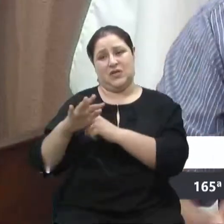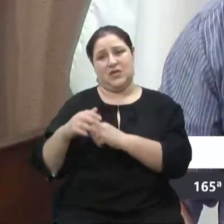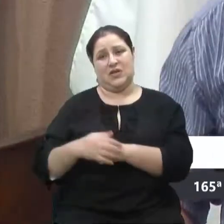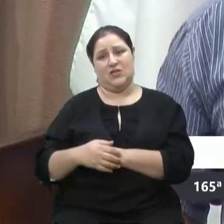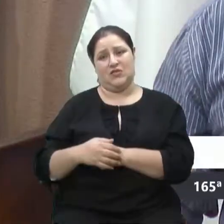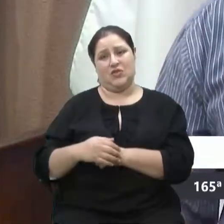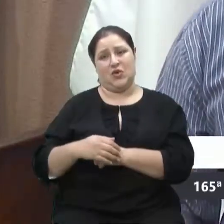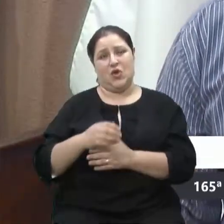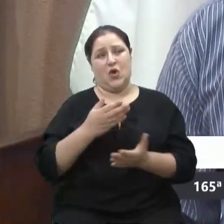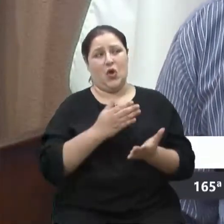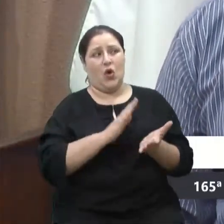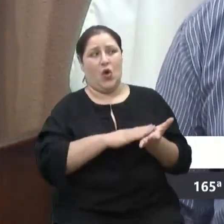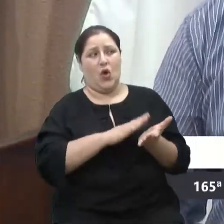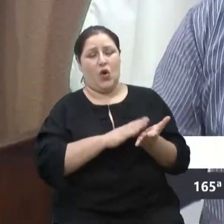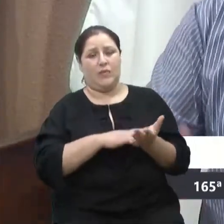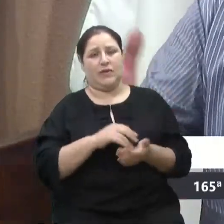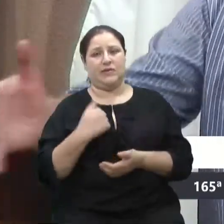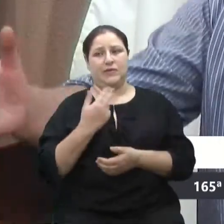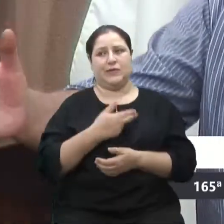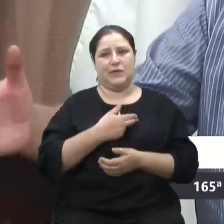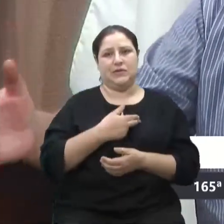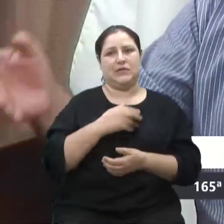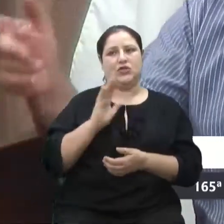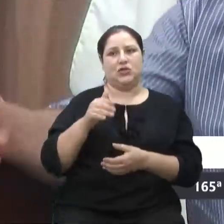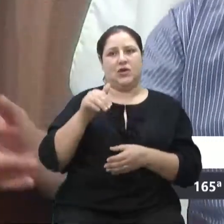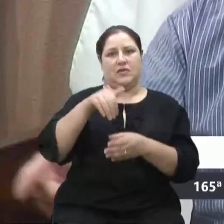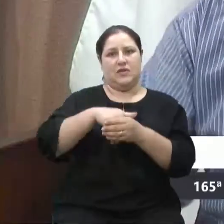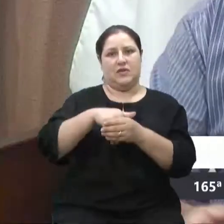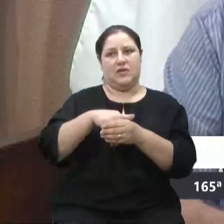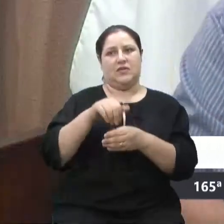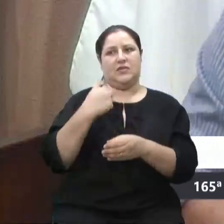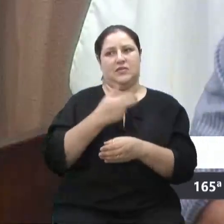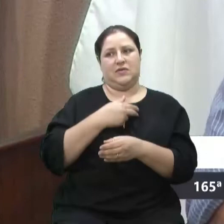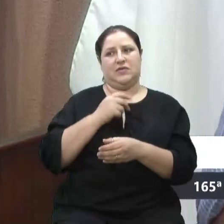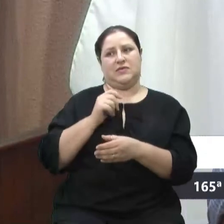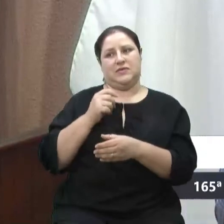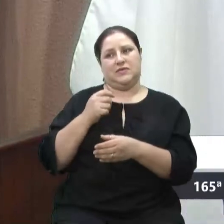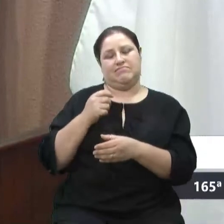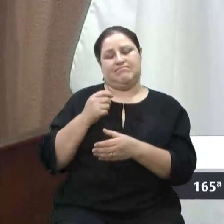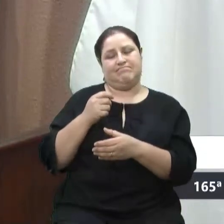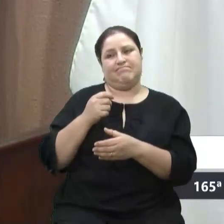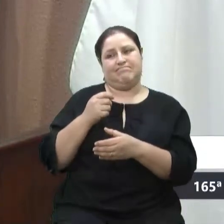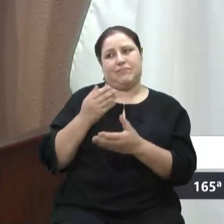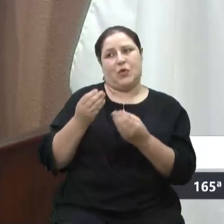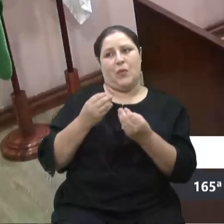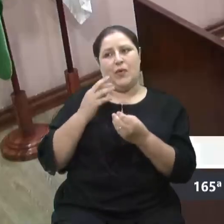respostas. E vamos continuar cobrando, e quando tiver que elogiar, vamos elogiar sim. Obrigado.